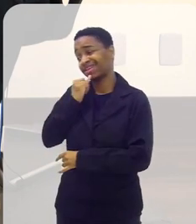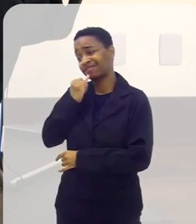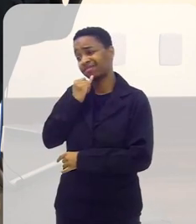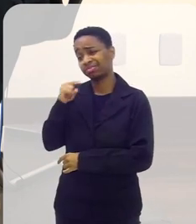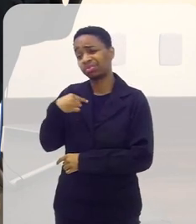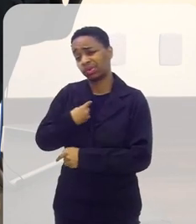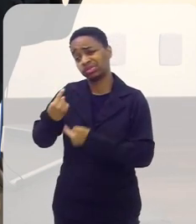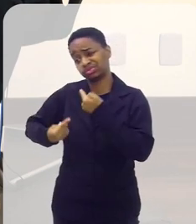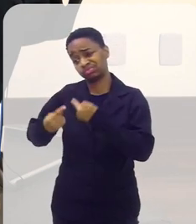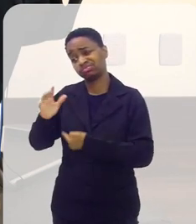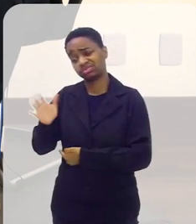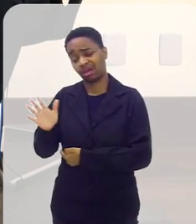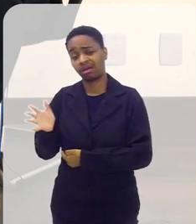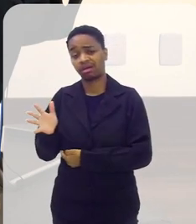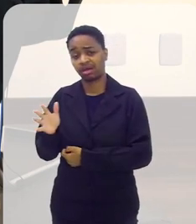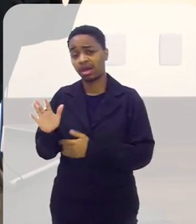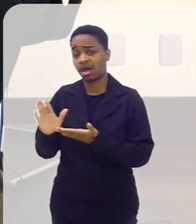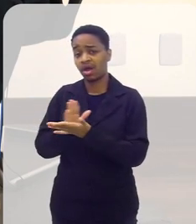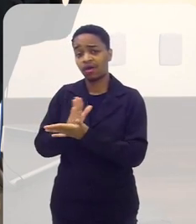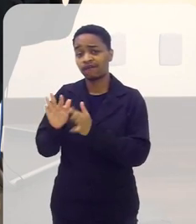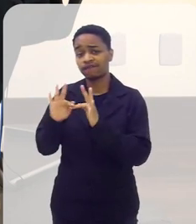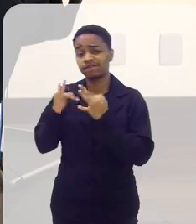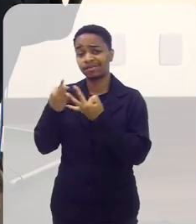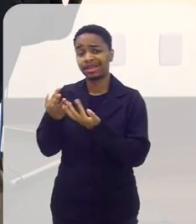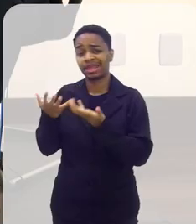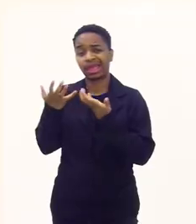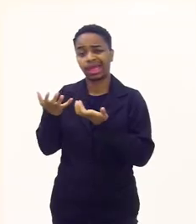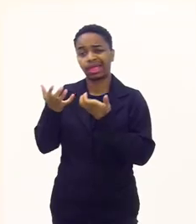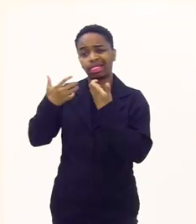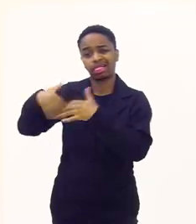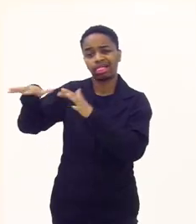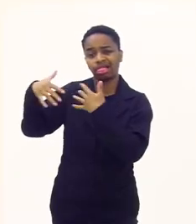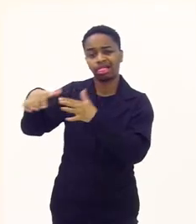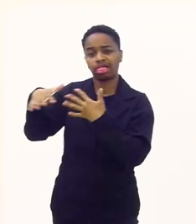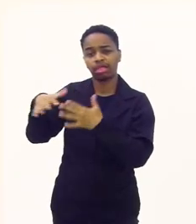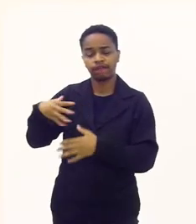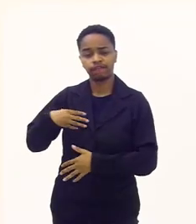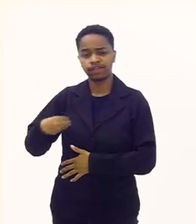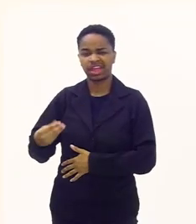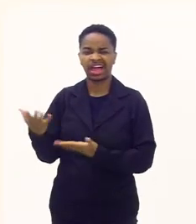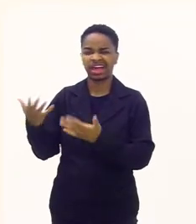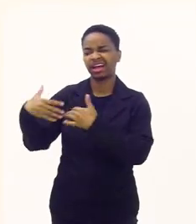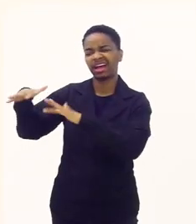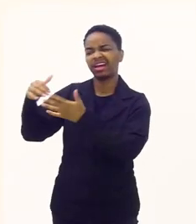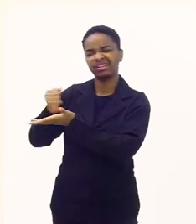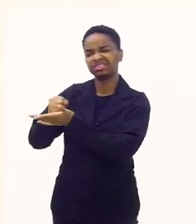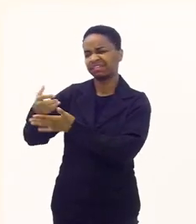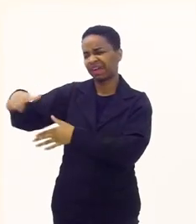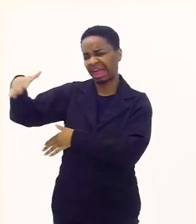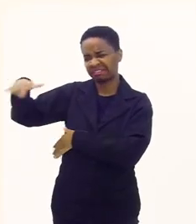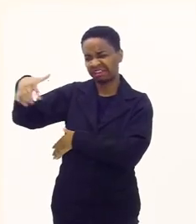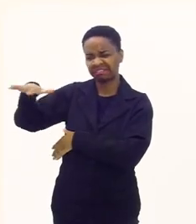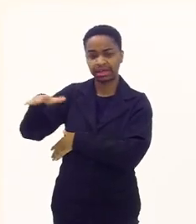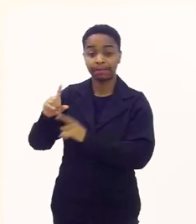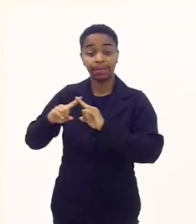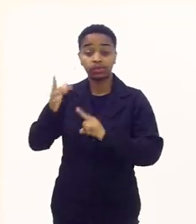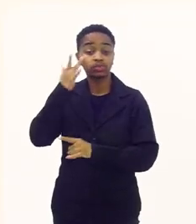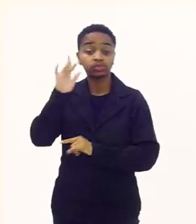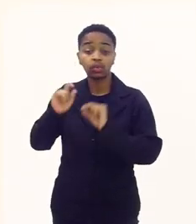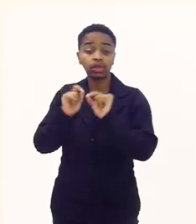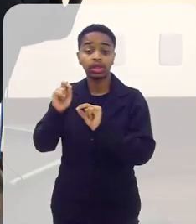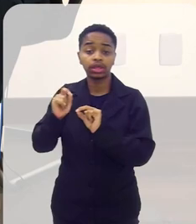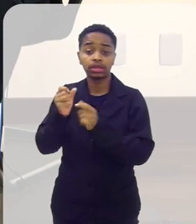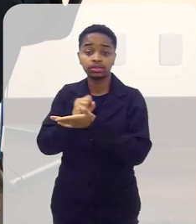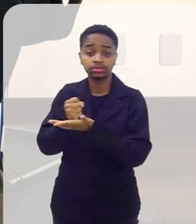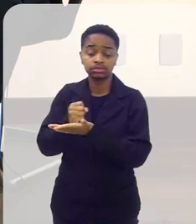infelizmente a gente já discutiu esse assunto tem pai e mãe para se ver livre do filho para o filho não aborrecer ah liga o game vai jogar alguém não sabe nem